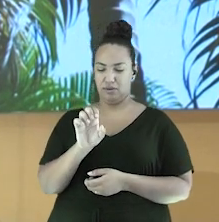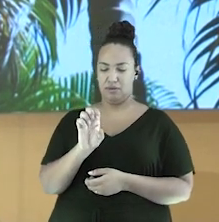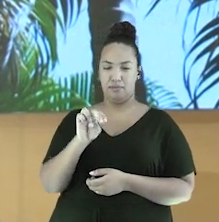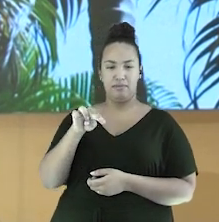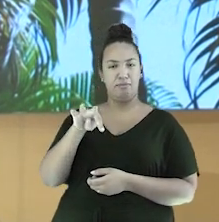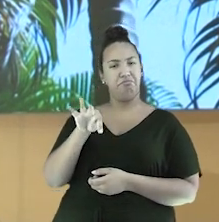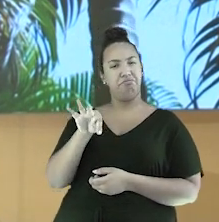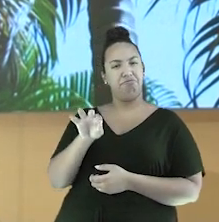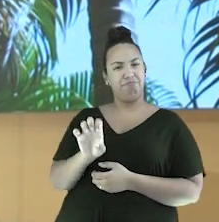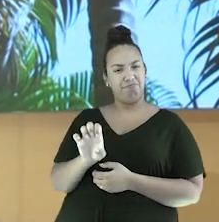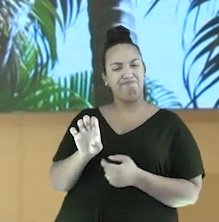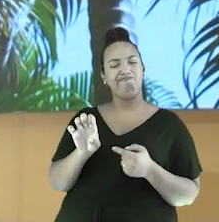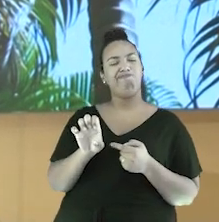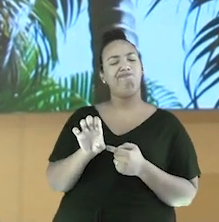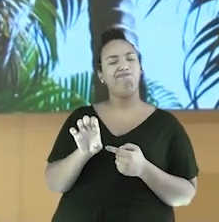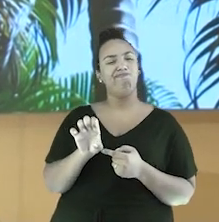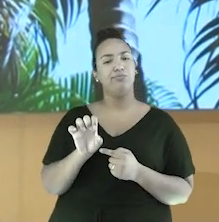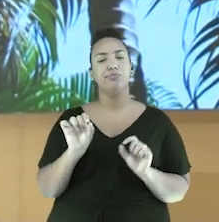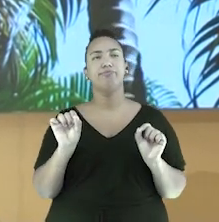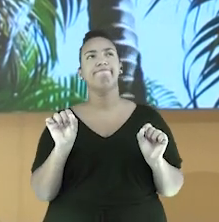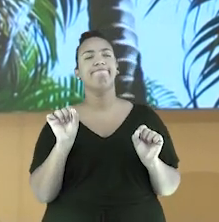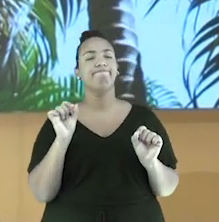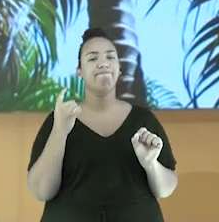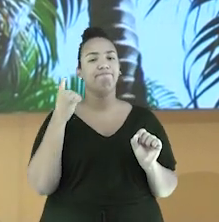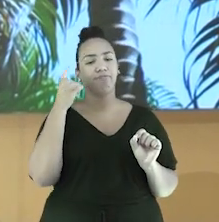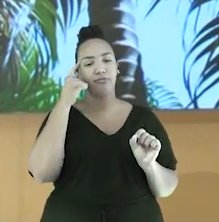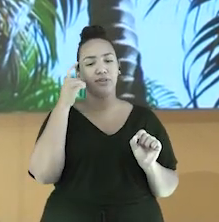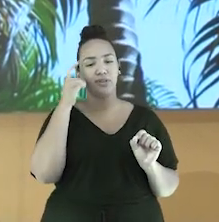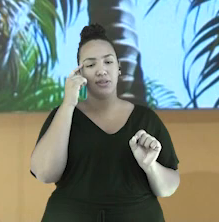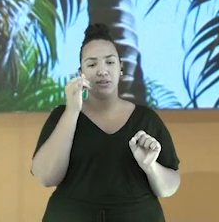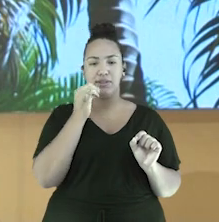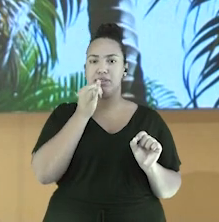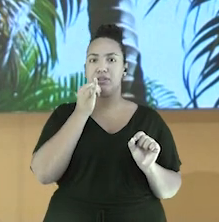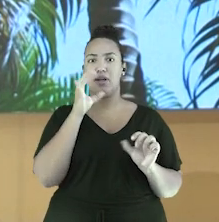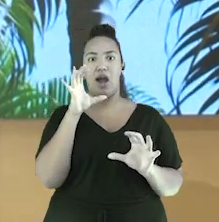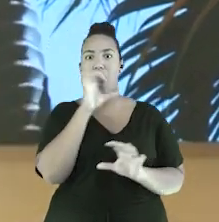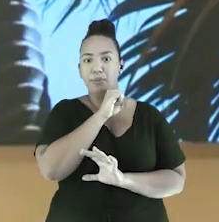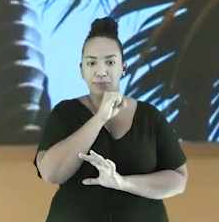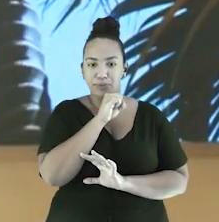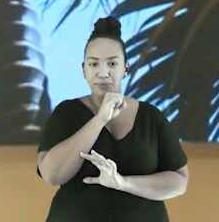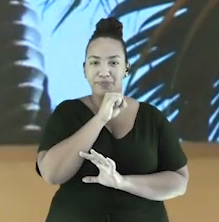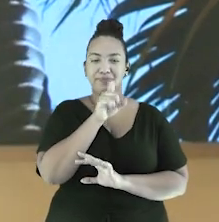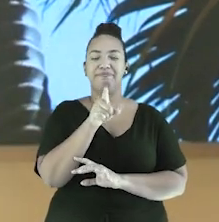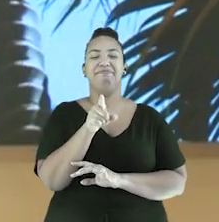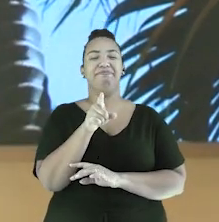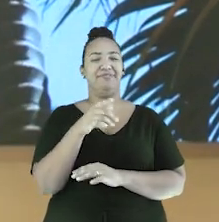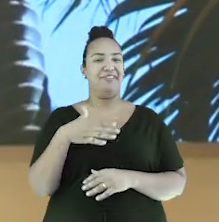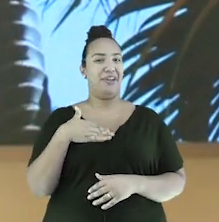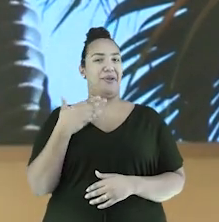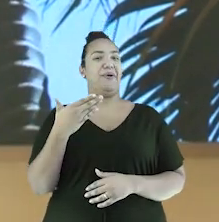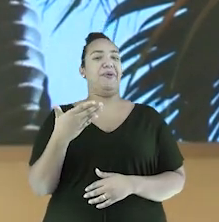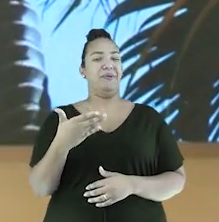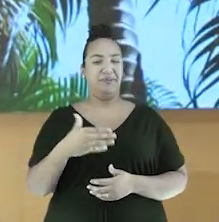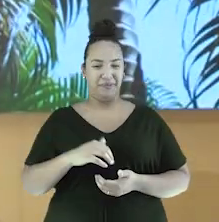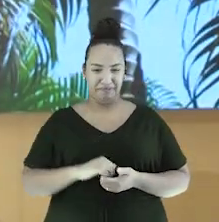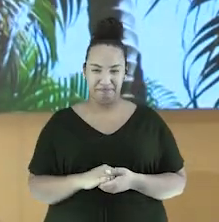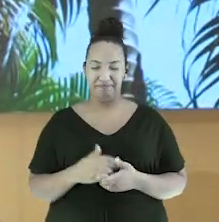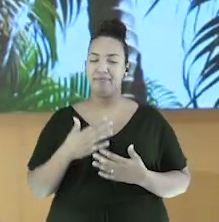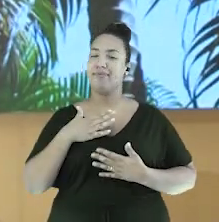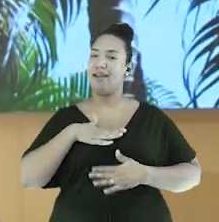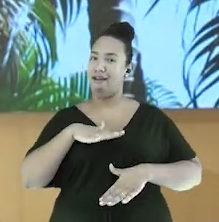bem comum, não é mesmo? Dá para a gente pensar que alguma coisa vai acontecer de repente. Ah, assustei vocês?